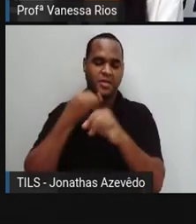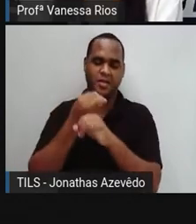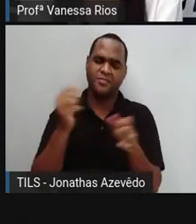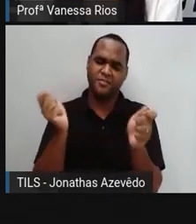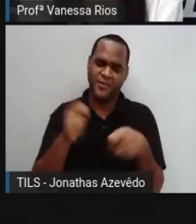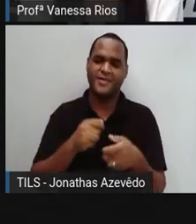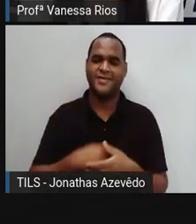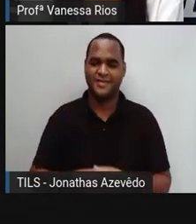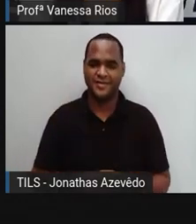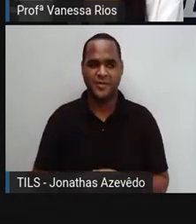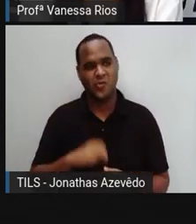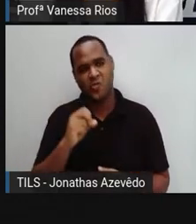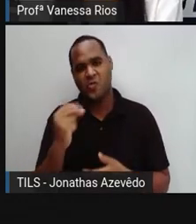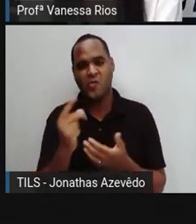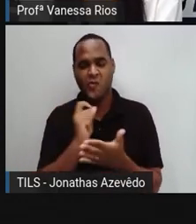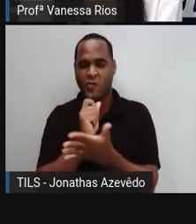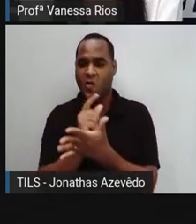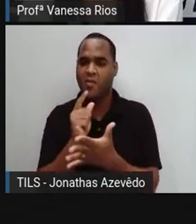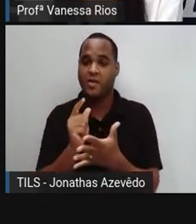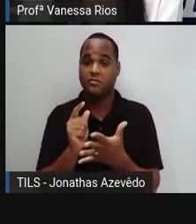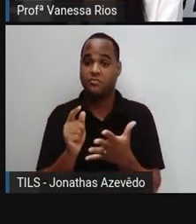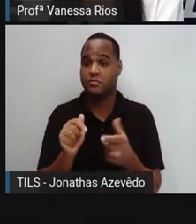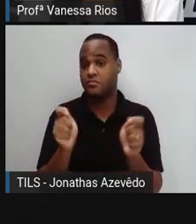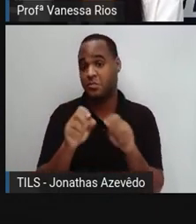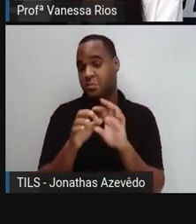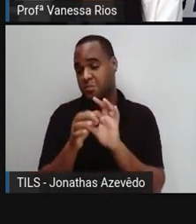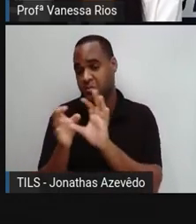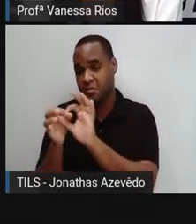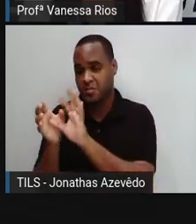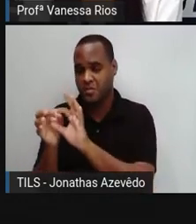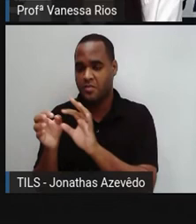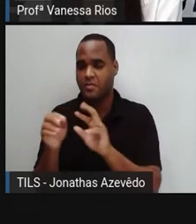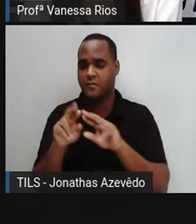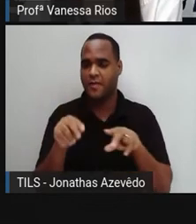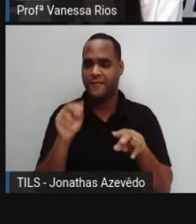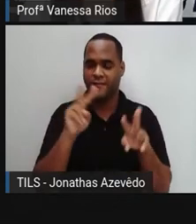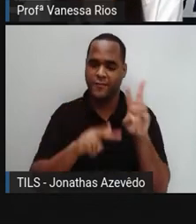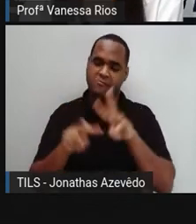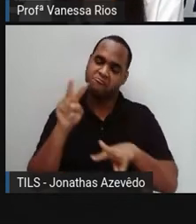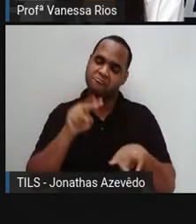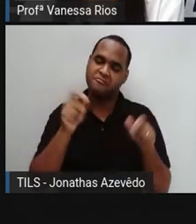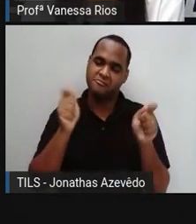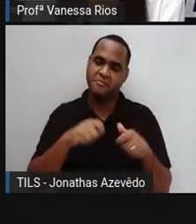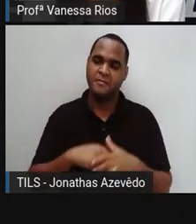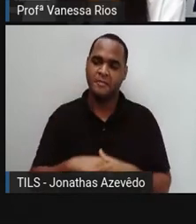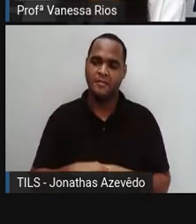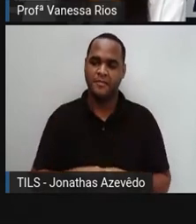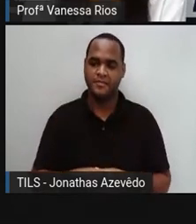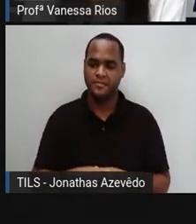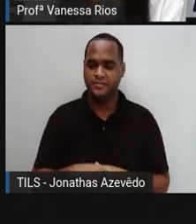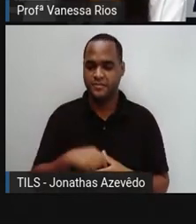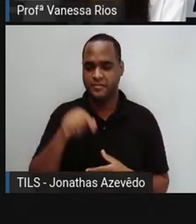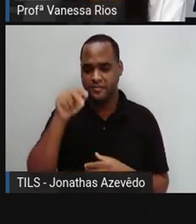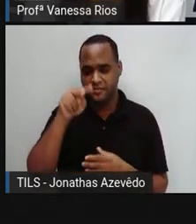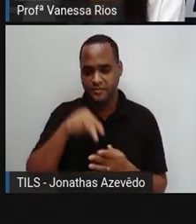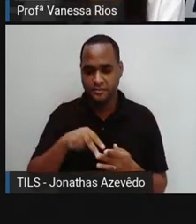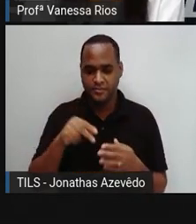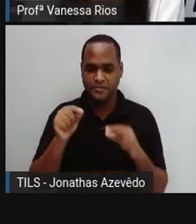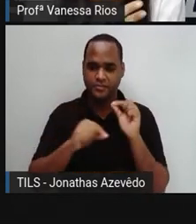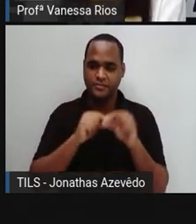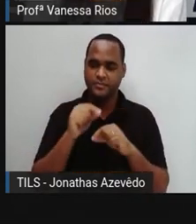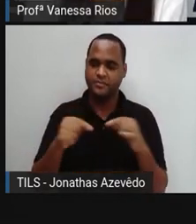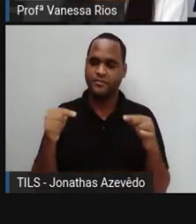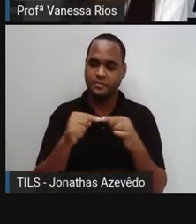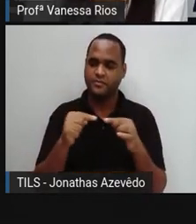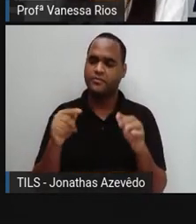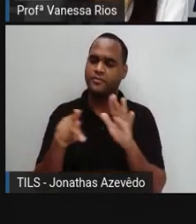não é? Ou que a gente compra, que está ali sendo disponibilizado de forma virtual. E fazer a leitura do material escrito sem